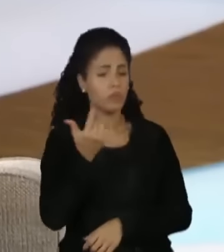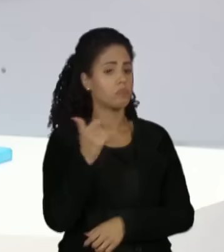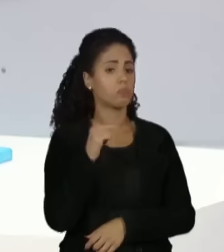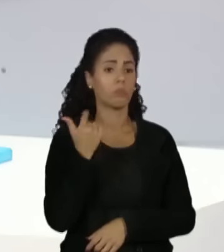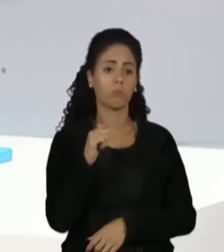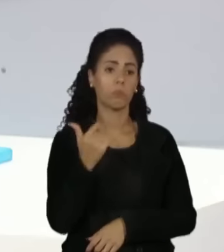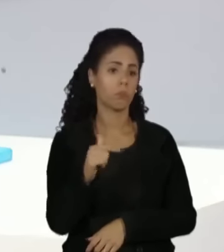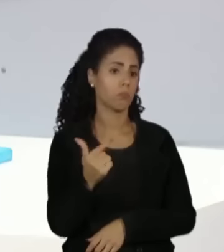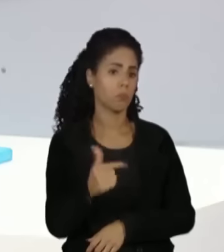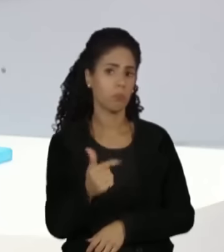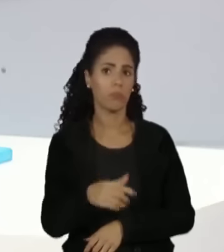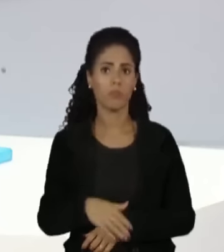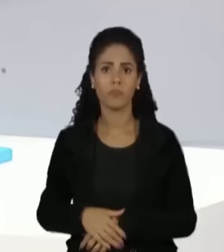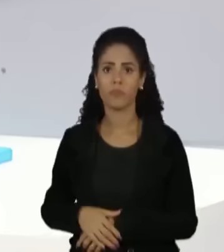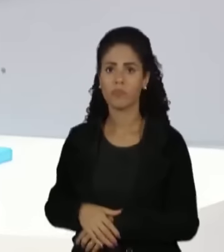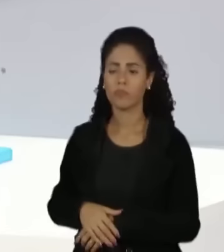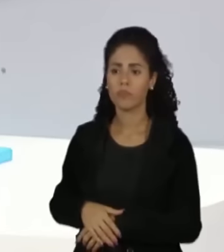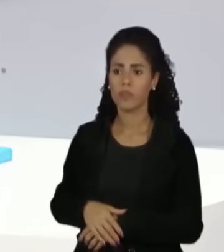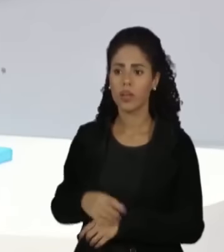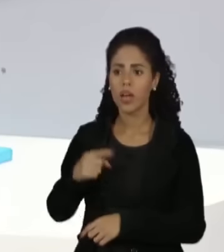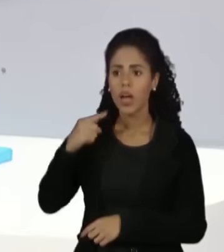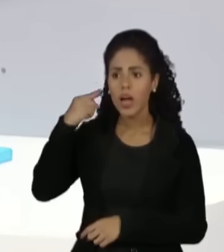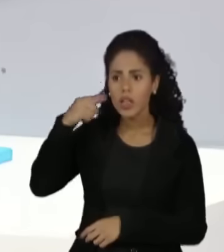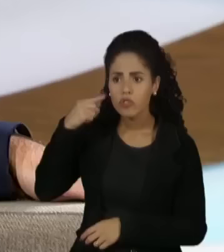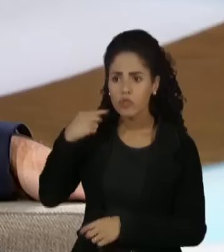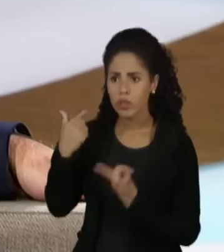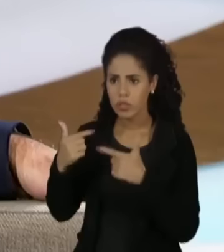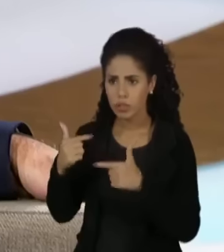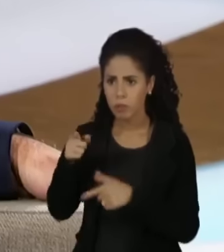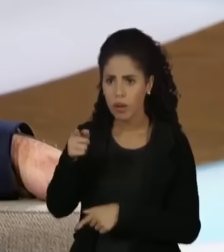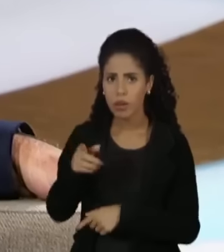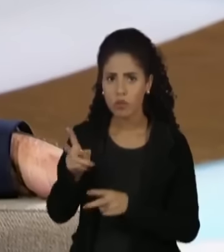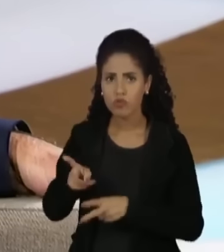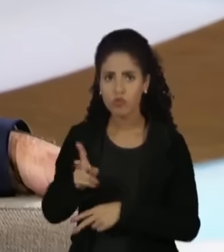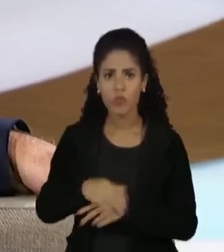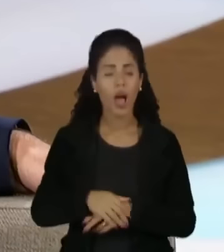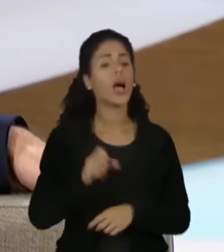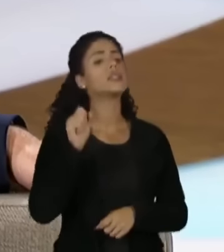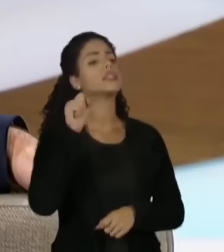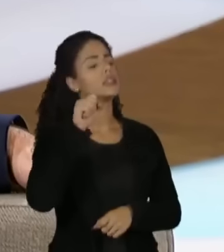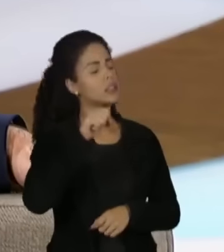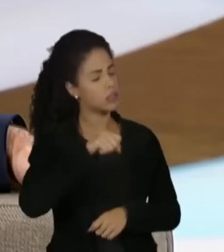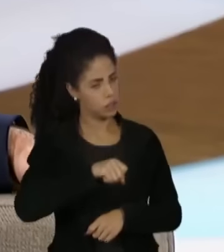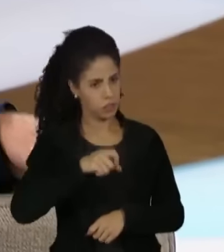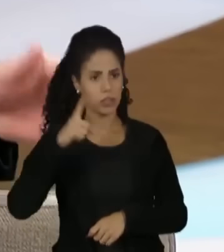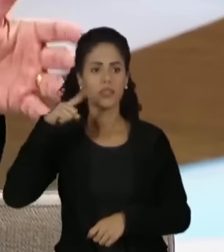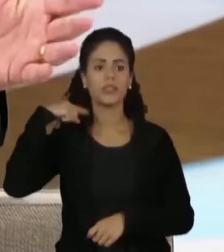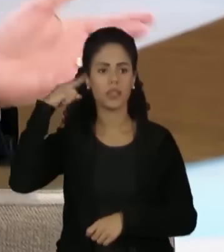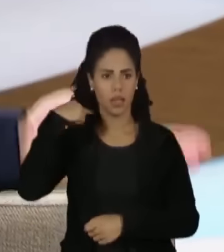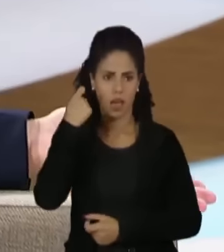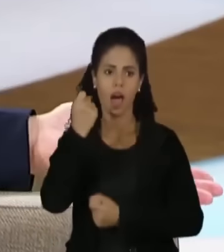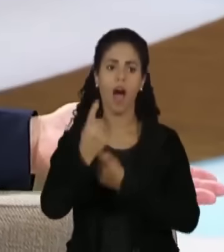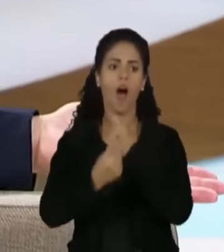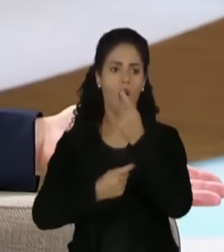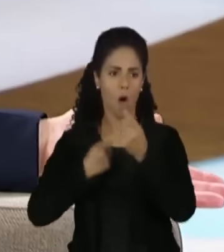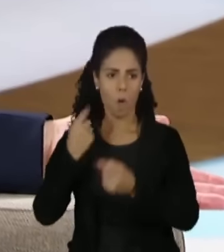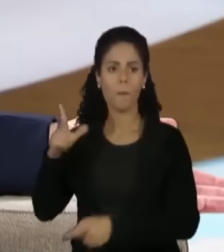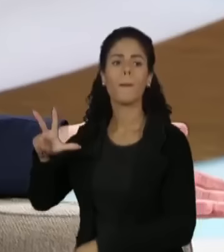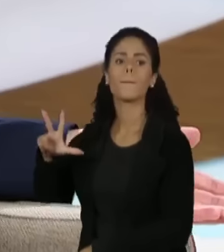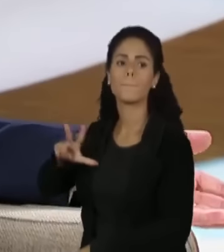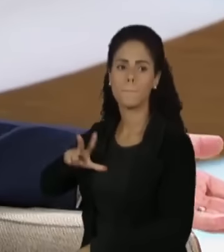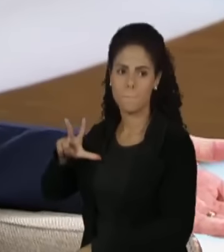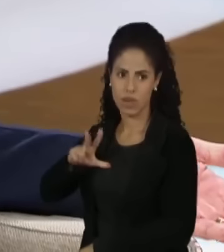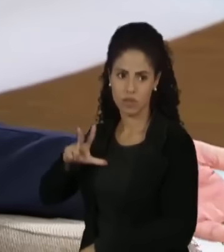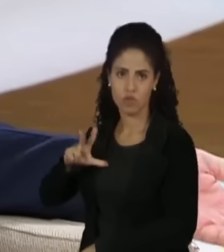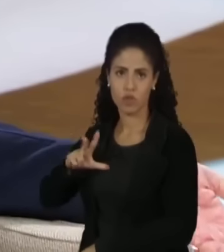trabalho como advogado então? Oi? Não tem trabalho como advogado então? Eu atuo como advogado em algumas causas, sim. Sempre causas privadas, obviamente.